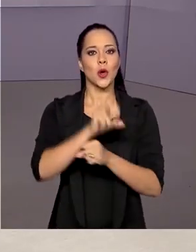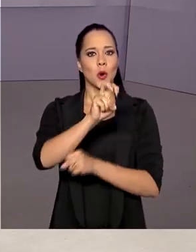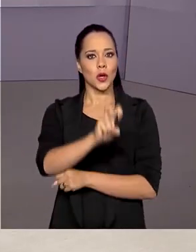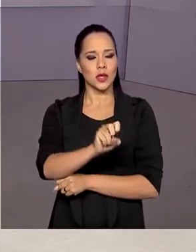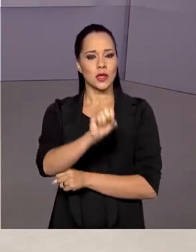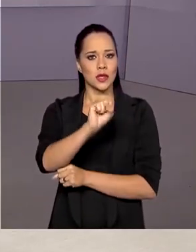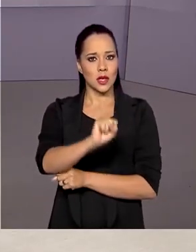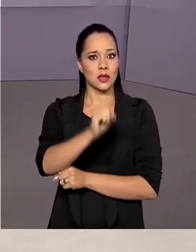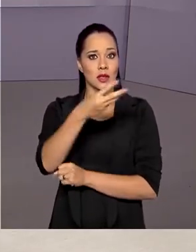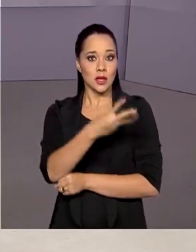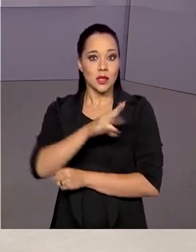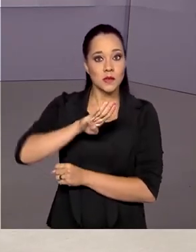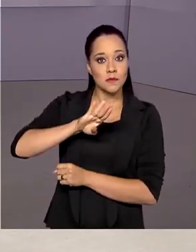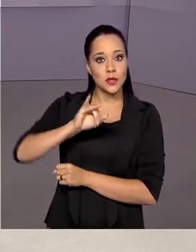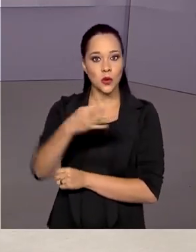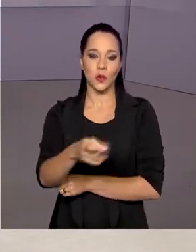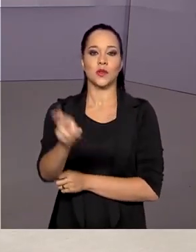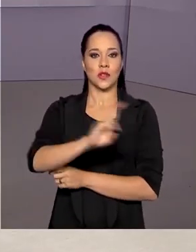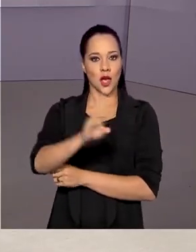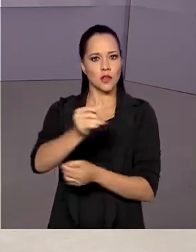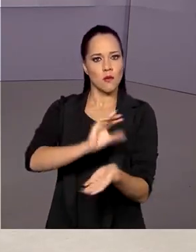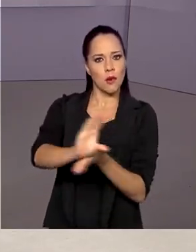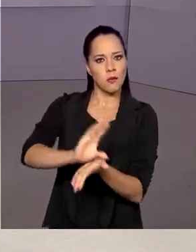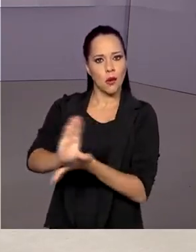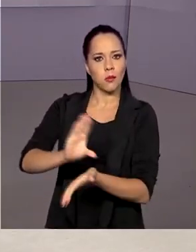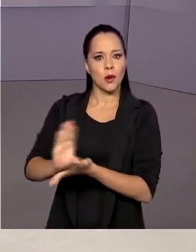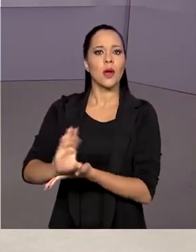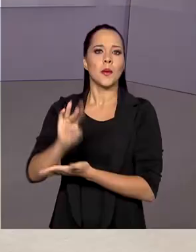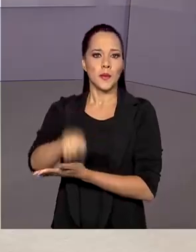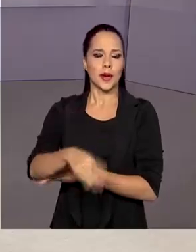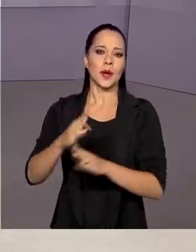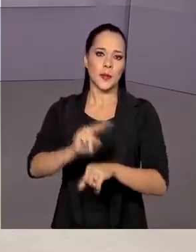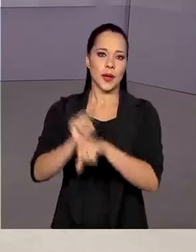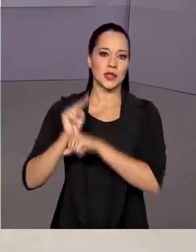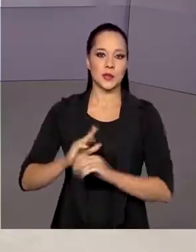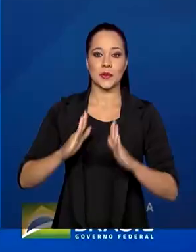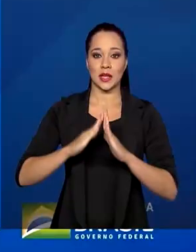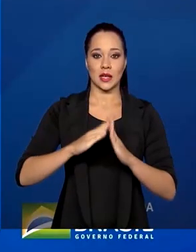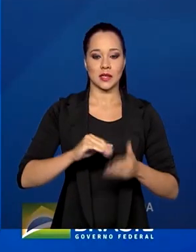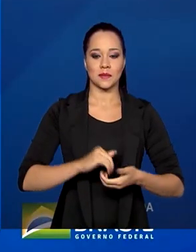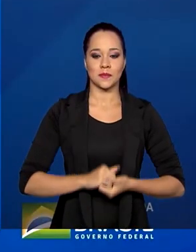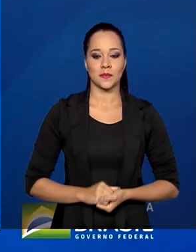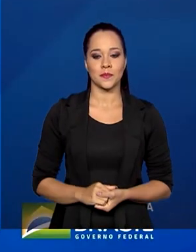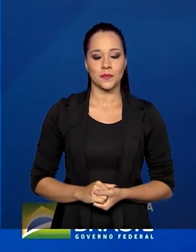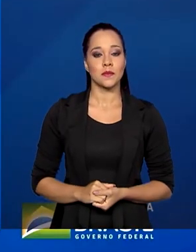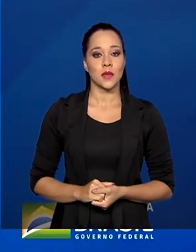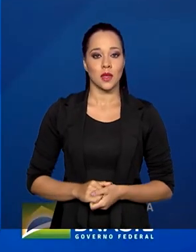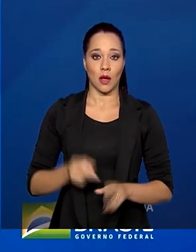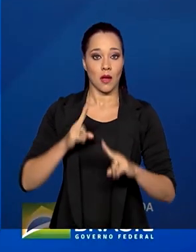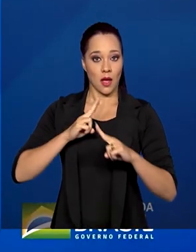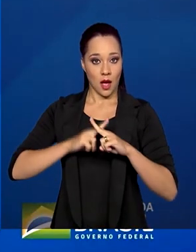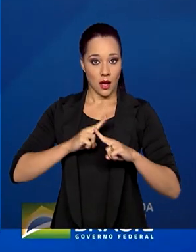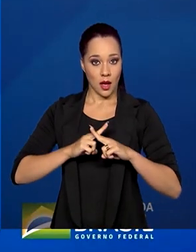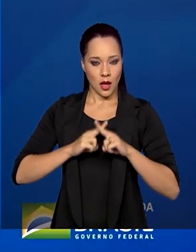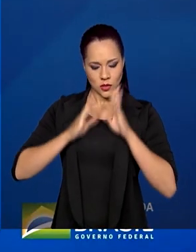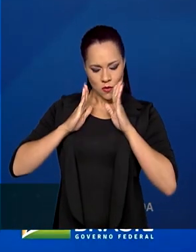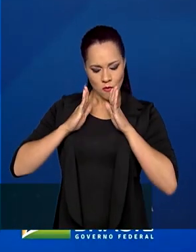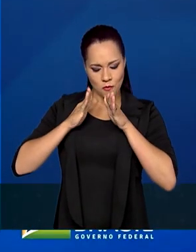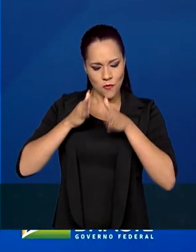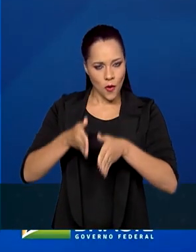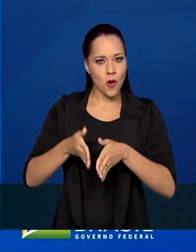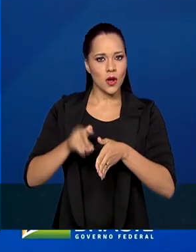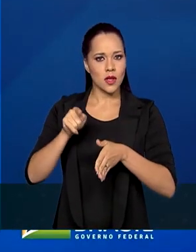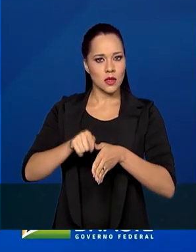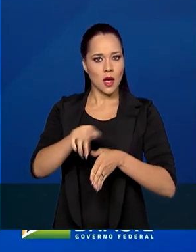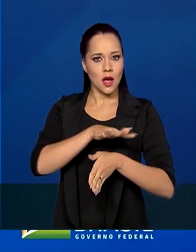83 bilhões em recursos para o crédito imobiliário. A Caixa foca no segmento